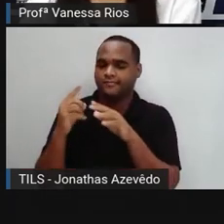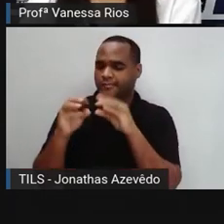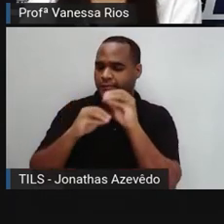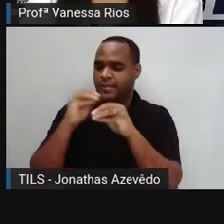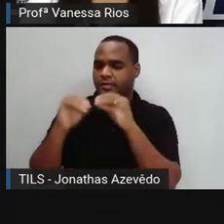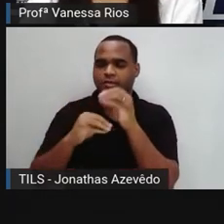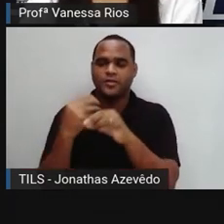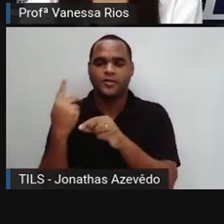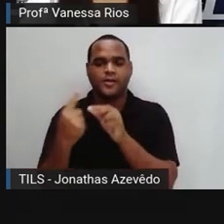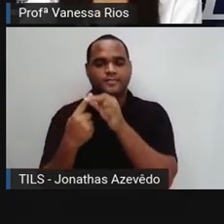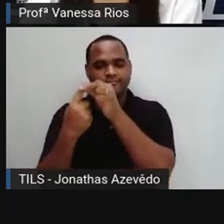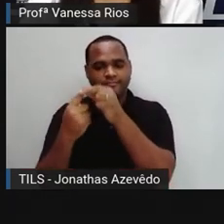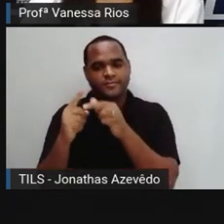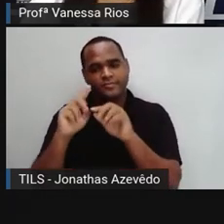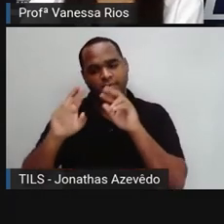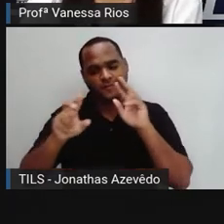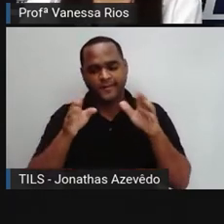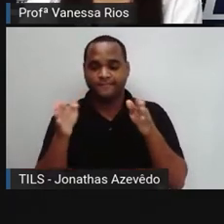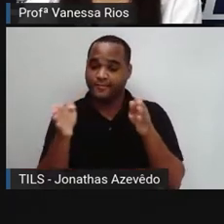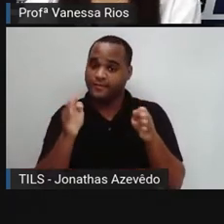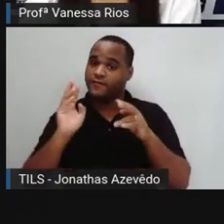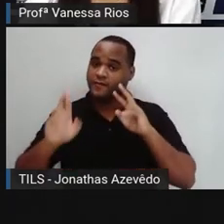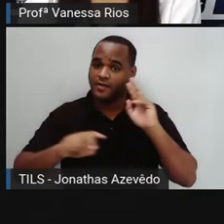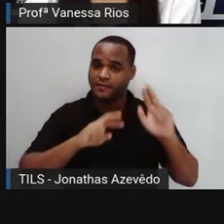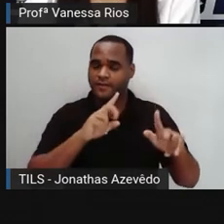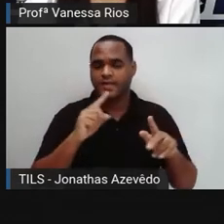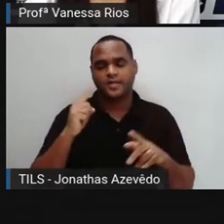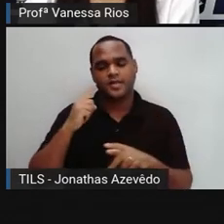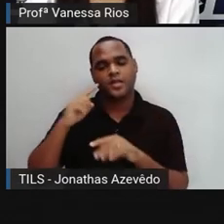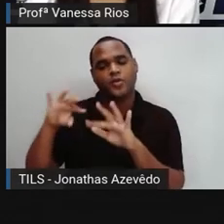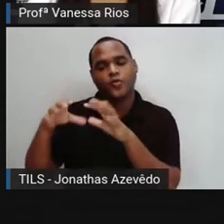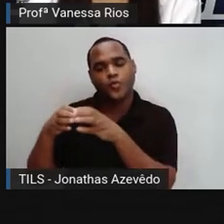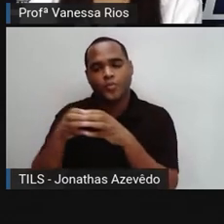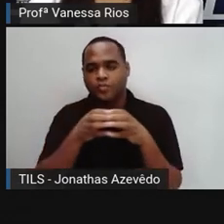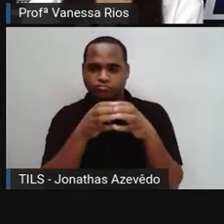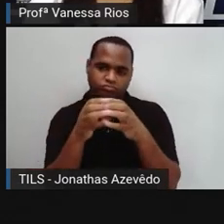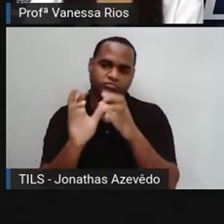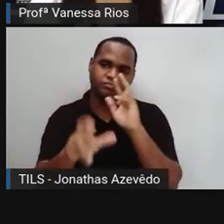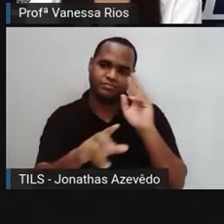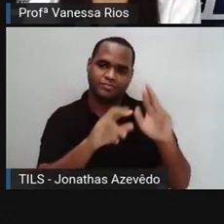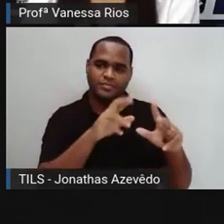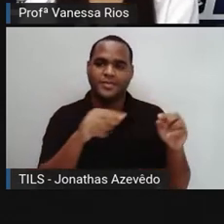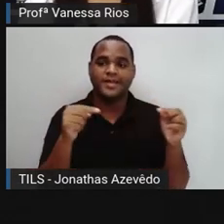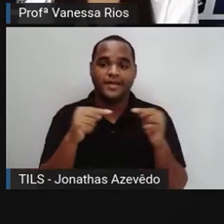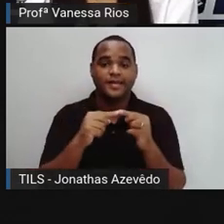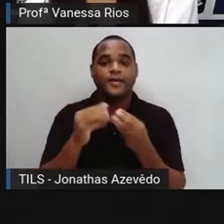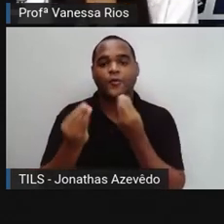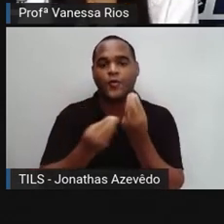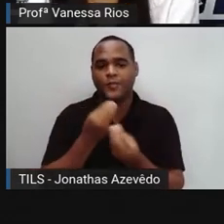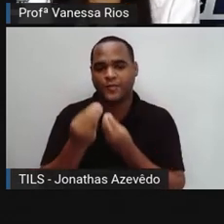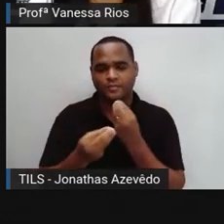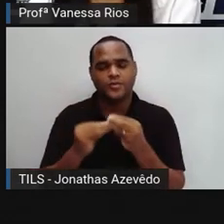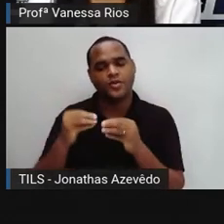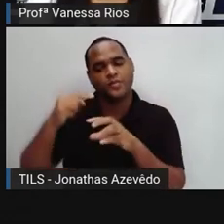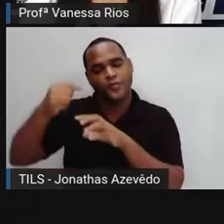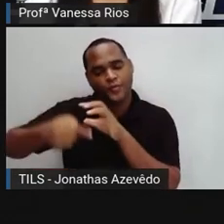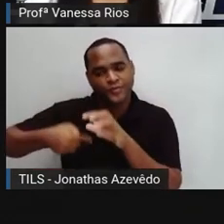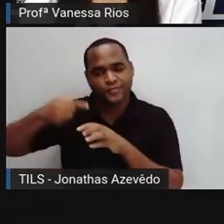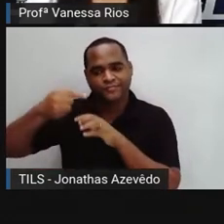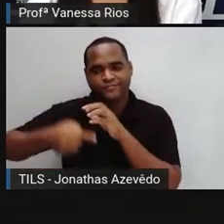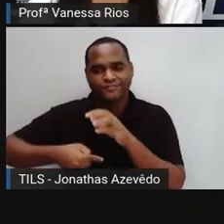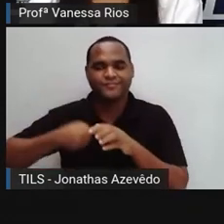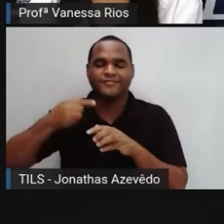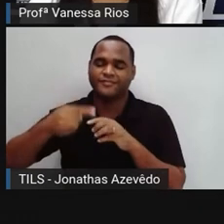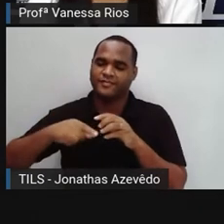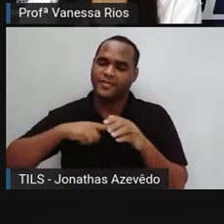independente, em períodos distintos, por civilizações diferentes. E aí, em diversas partes do mundo, a